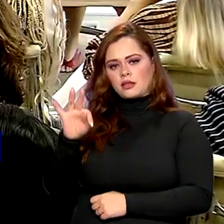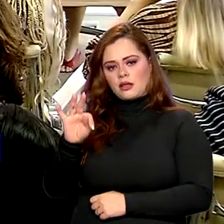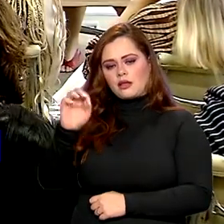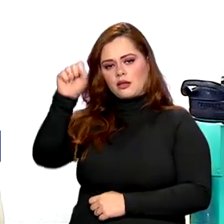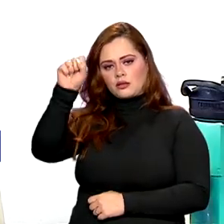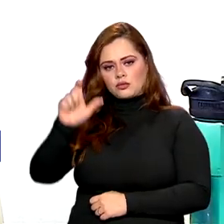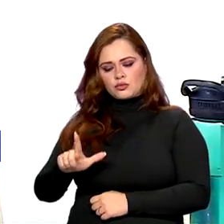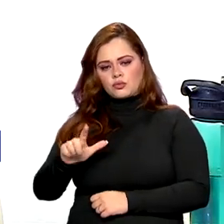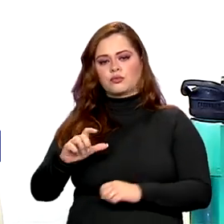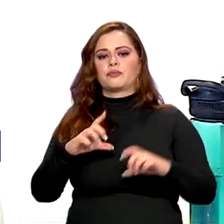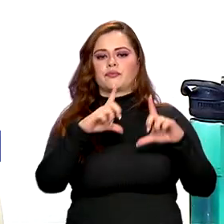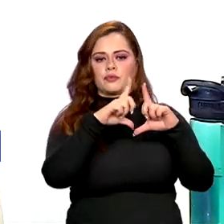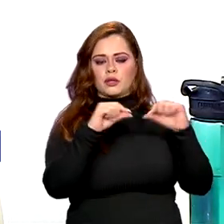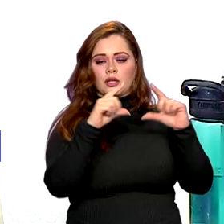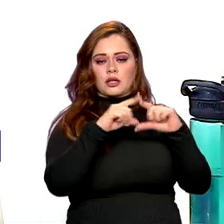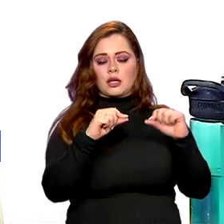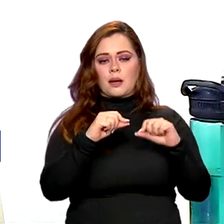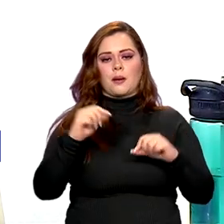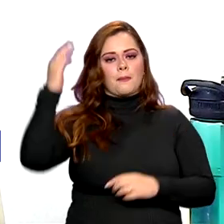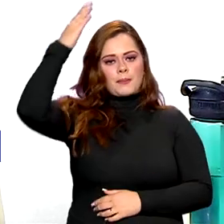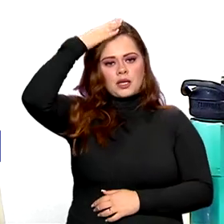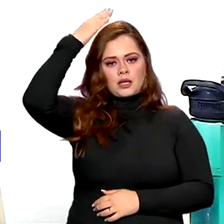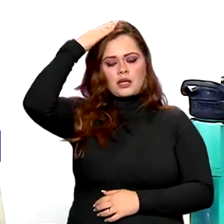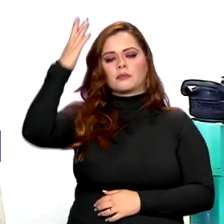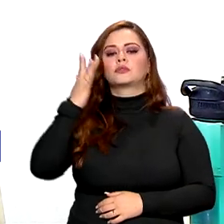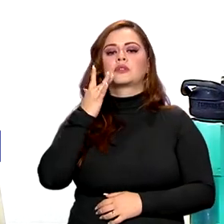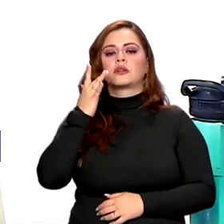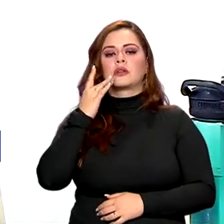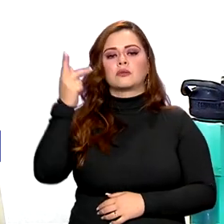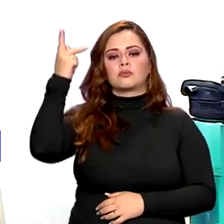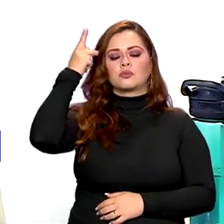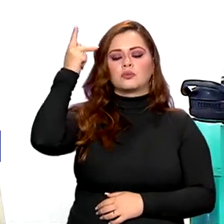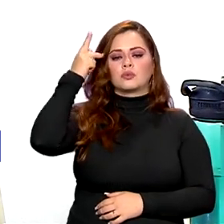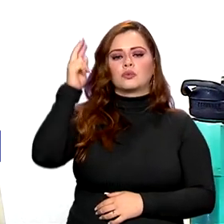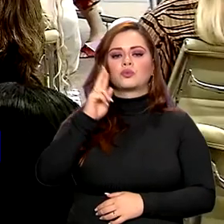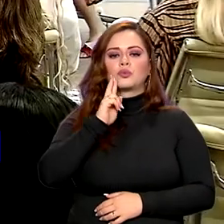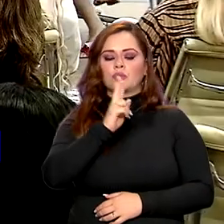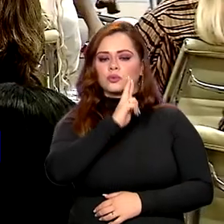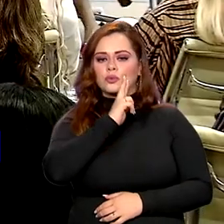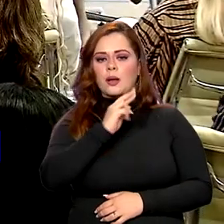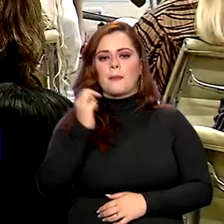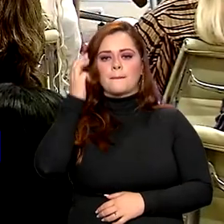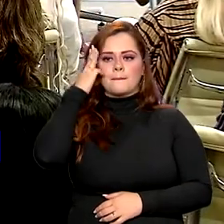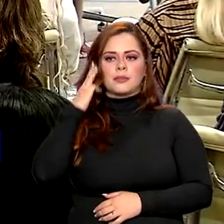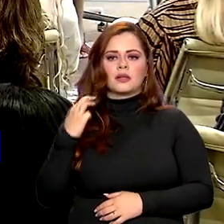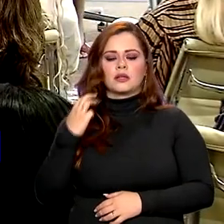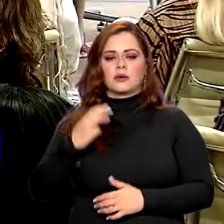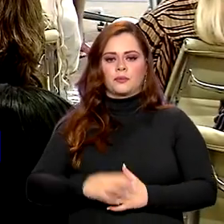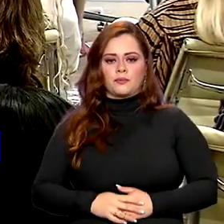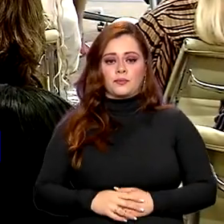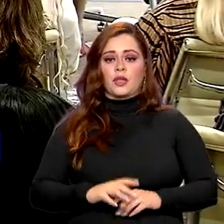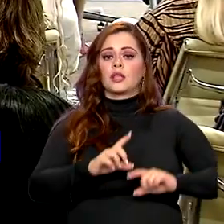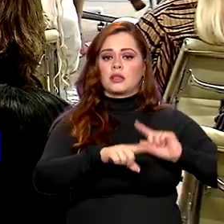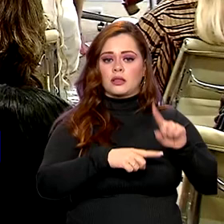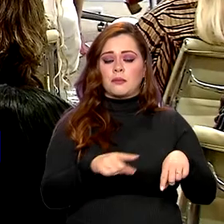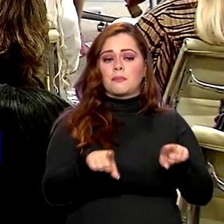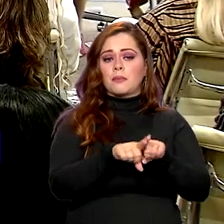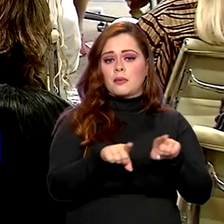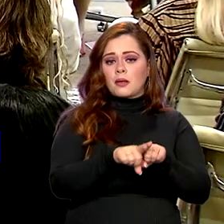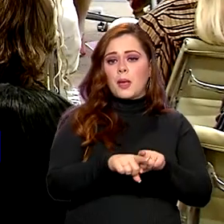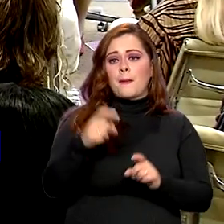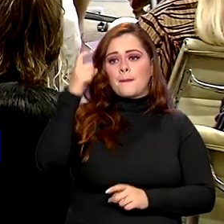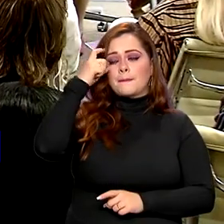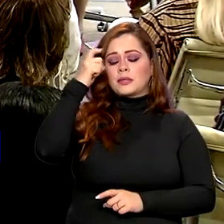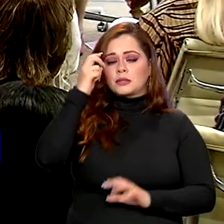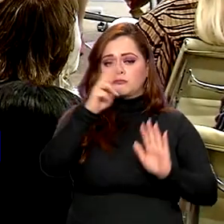Distrito Federal, Paraná, Ceará, São Paulo, Roraima e Maranhão. E a partir disso, repensar as regras